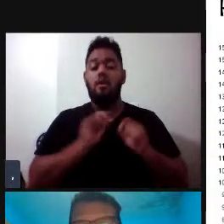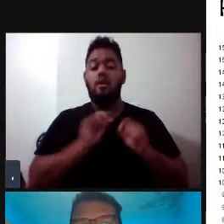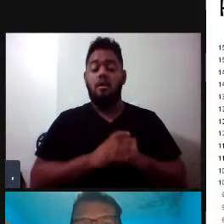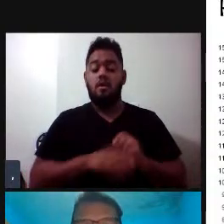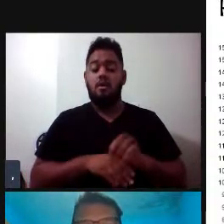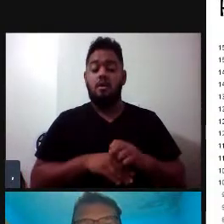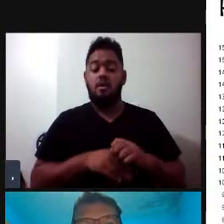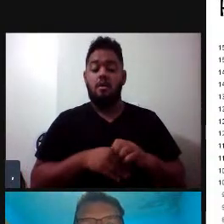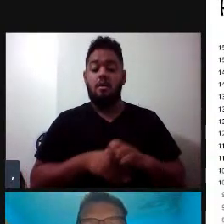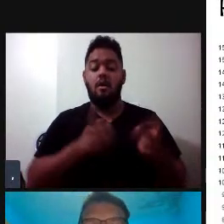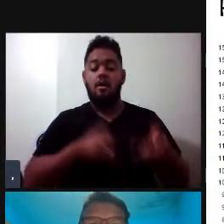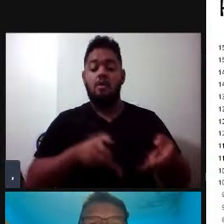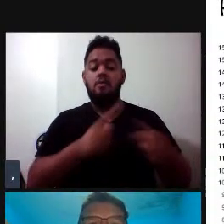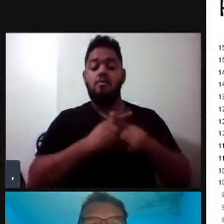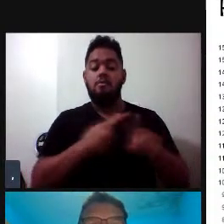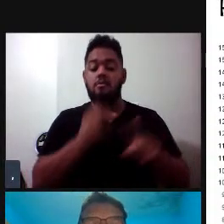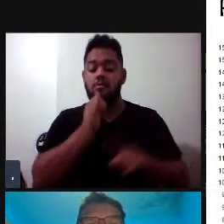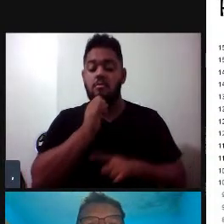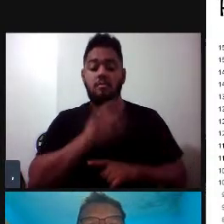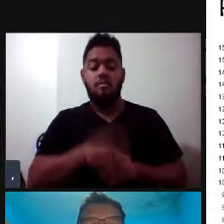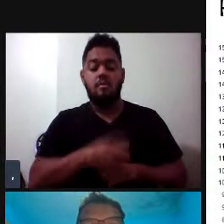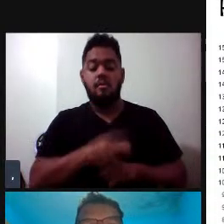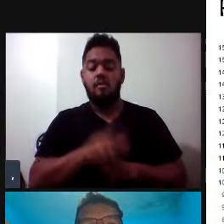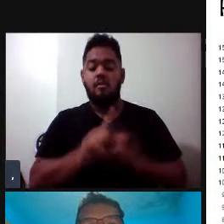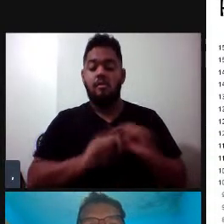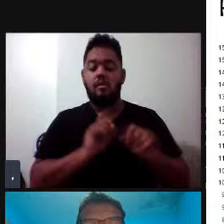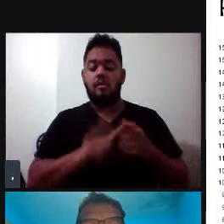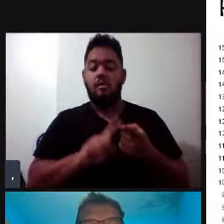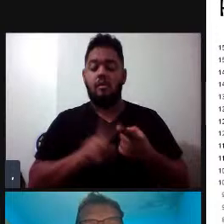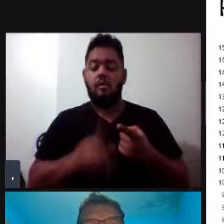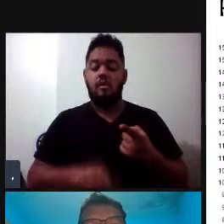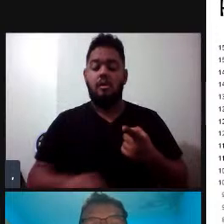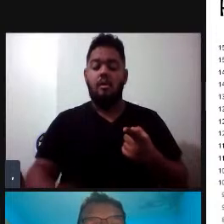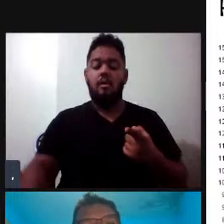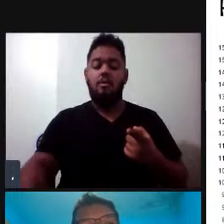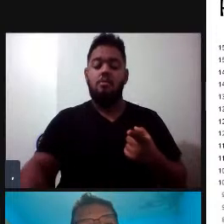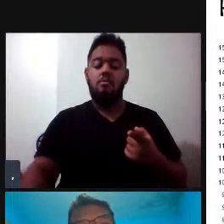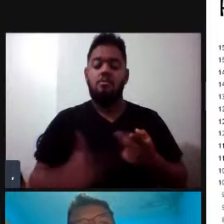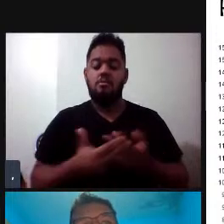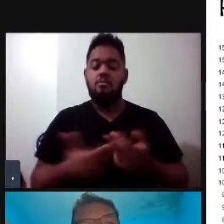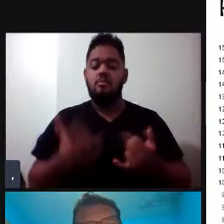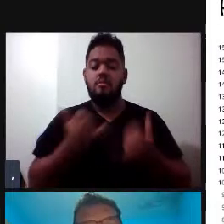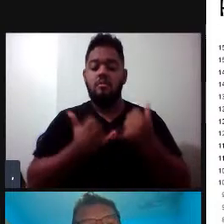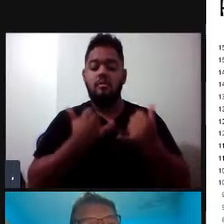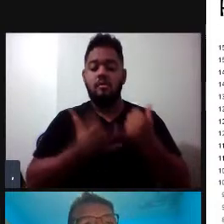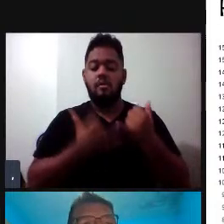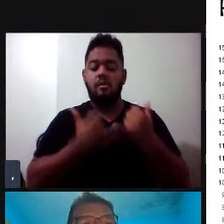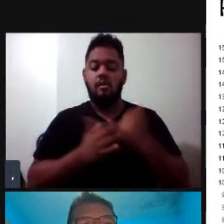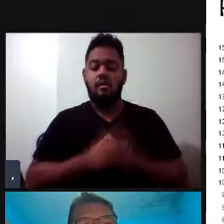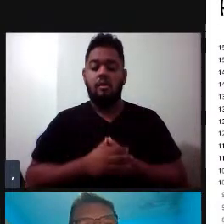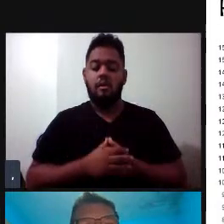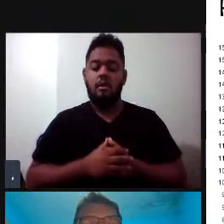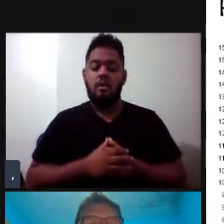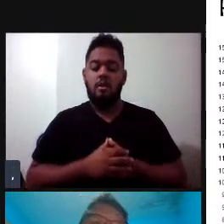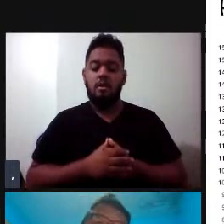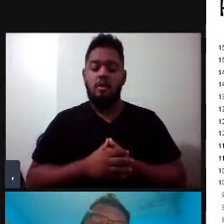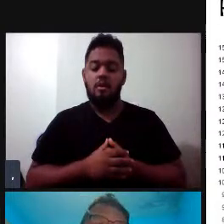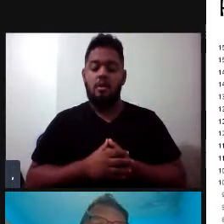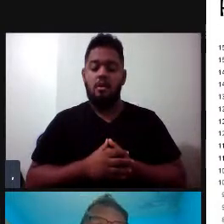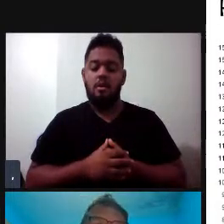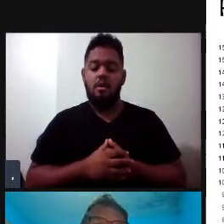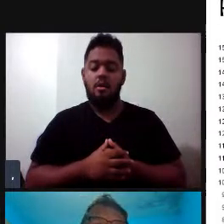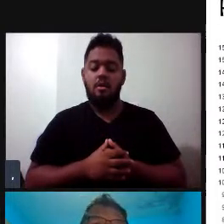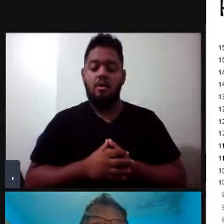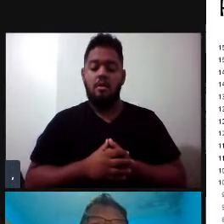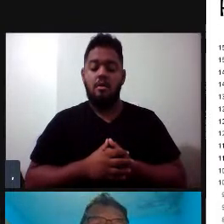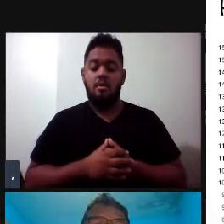contínuo, mas na verdade ele não é, são pulsos que são produzidos tão próximos entre si, que eu me engano, né, o nosso ouvido e a gente tem a percepção